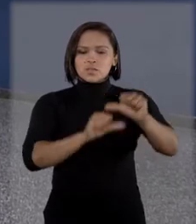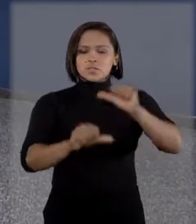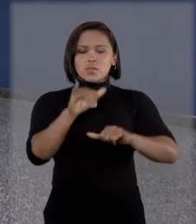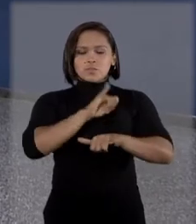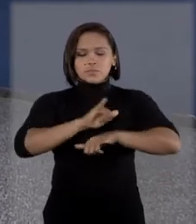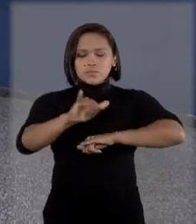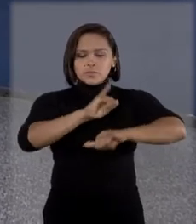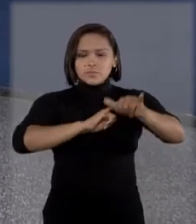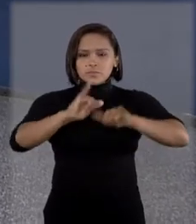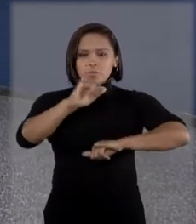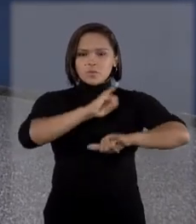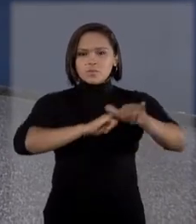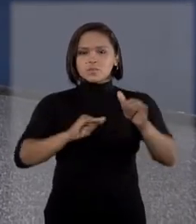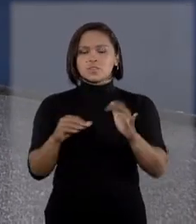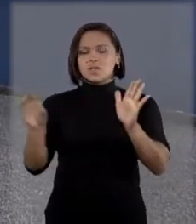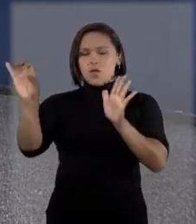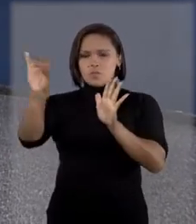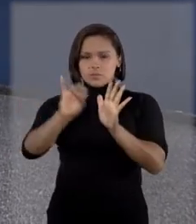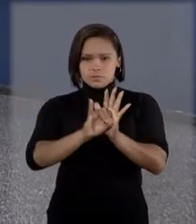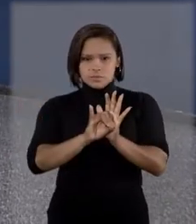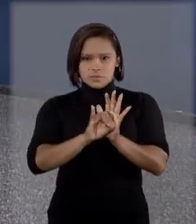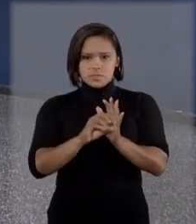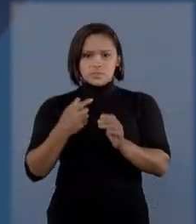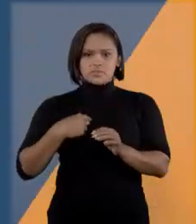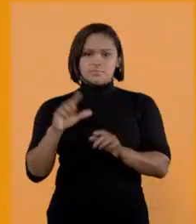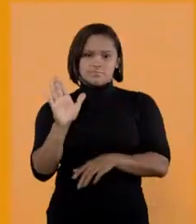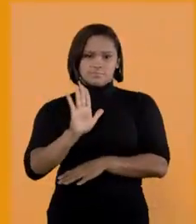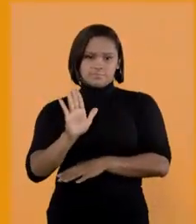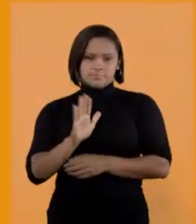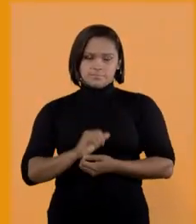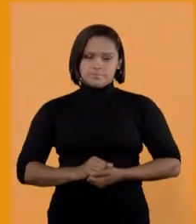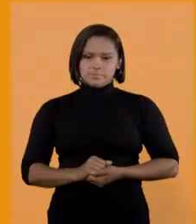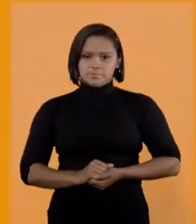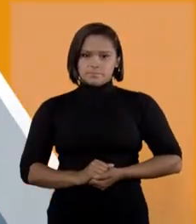informações entre ouvidorias. Não saia daí!